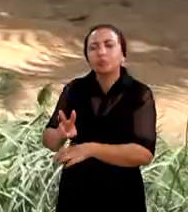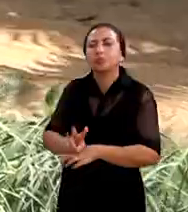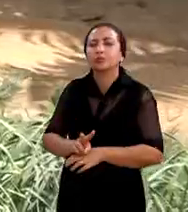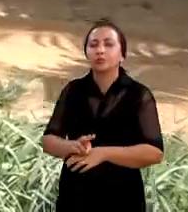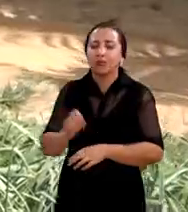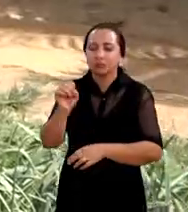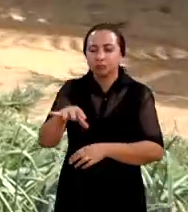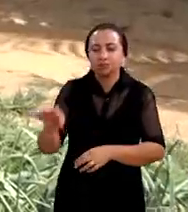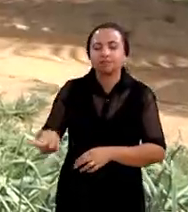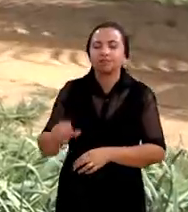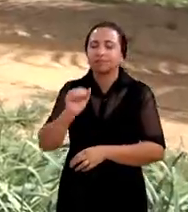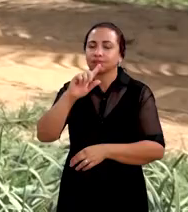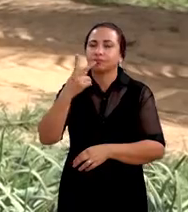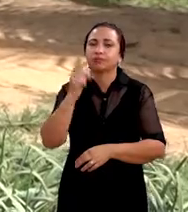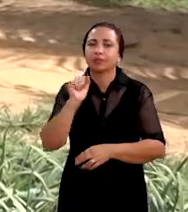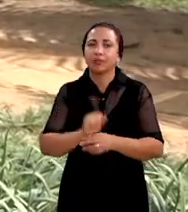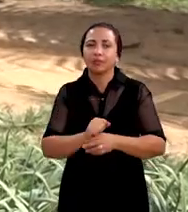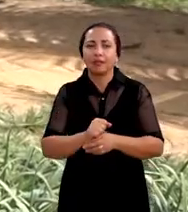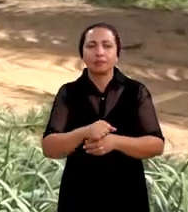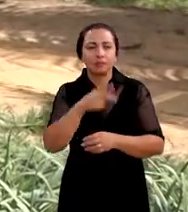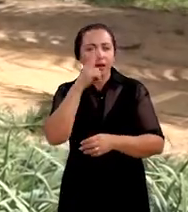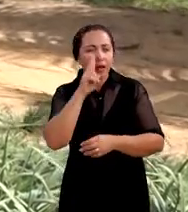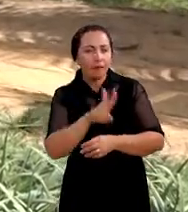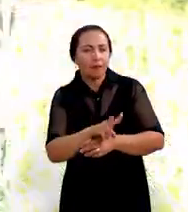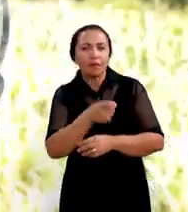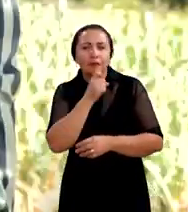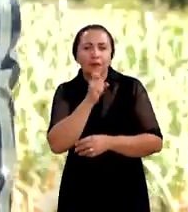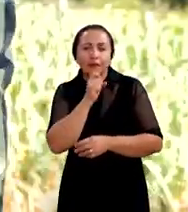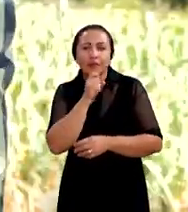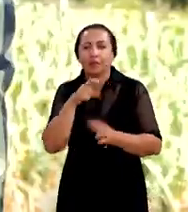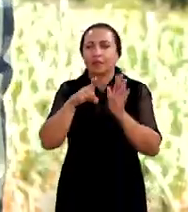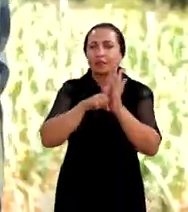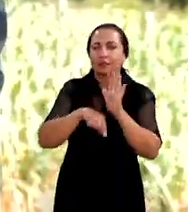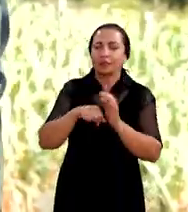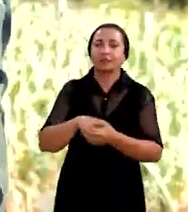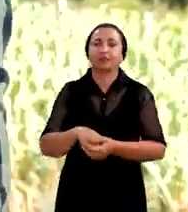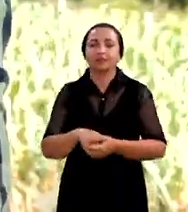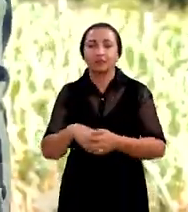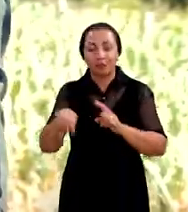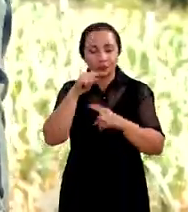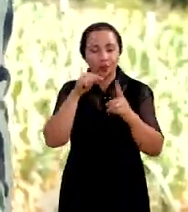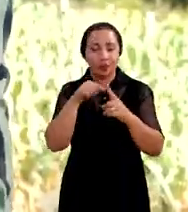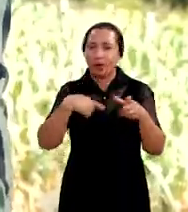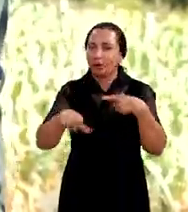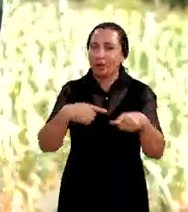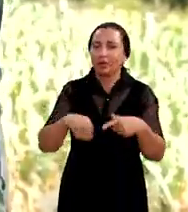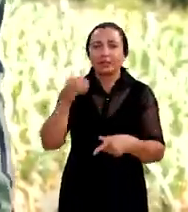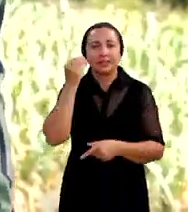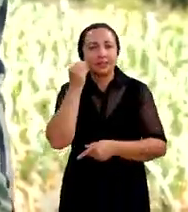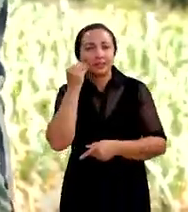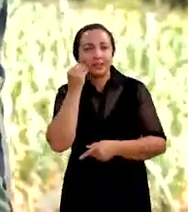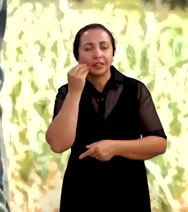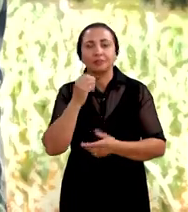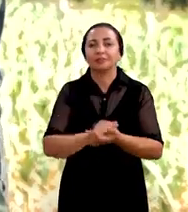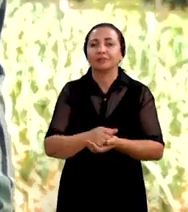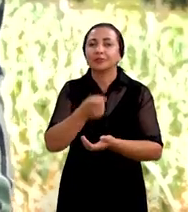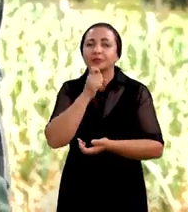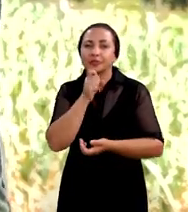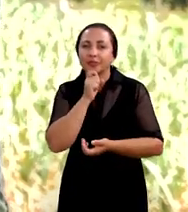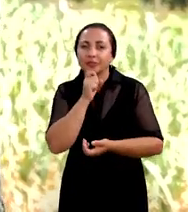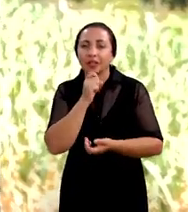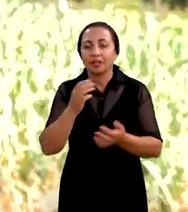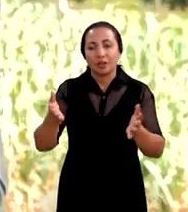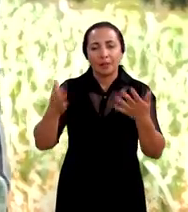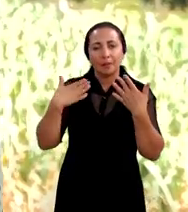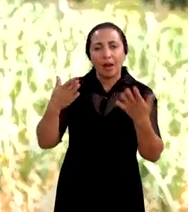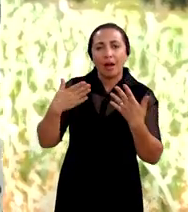sementes plantadas a partir da vernalização negativa o objetivo desse meu trabalho é justamente testar vernalização